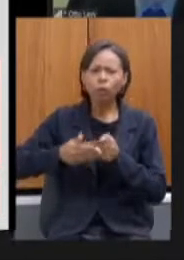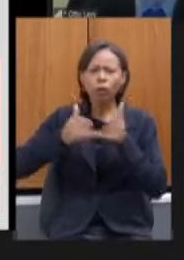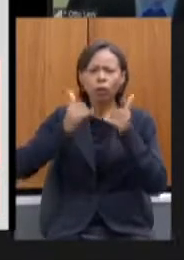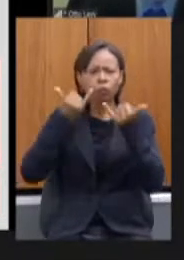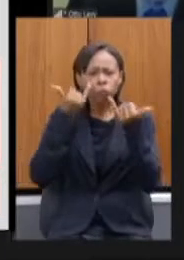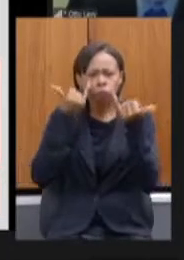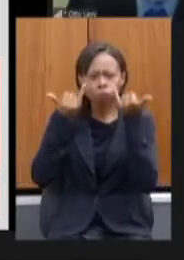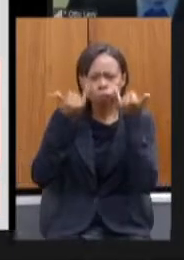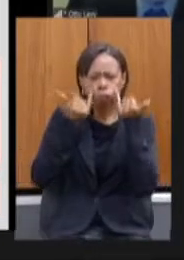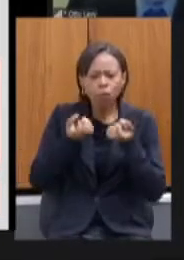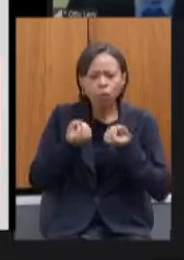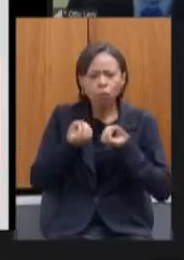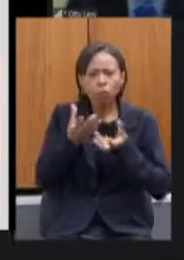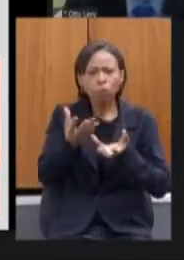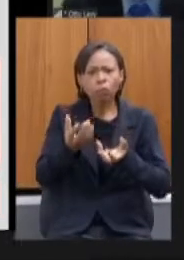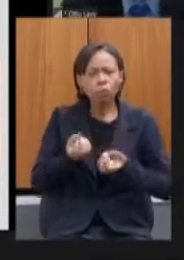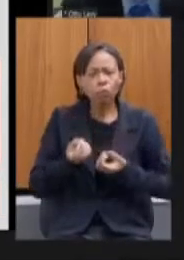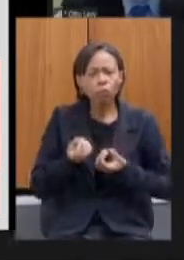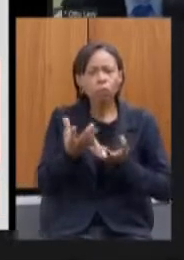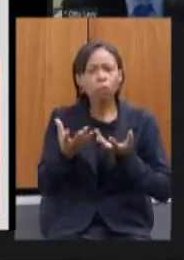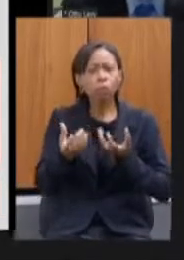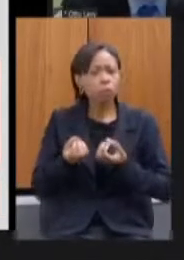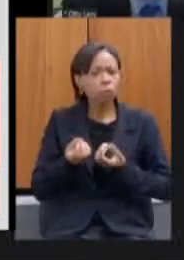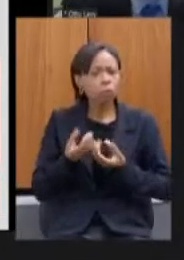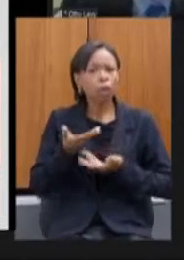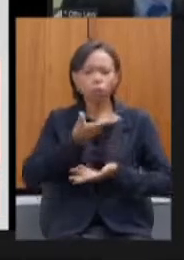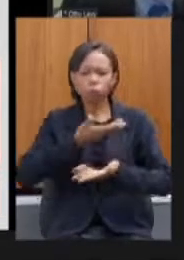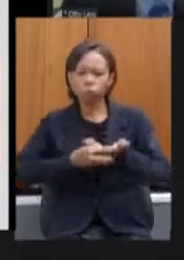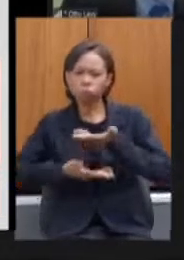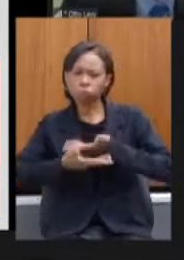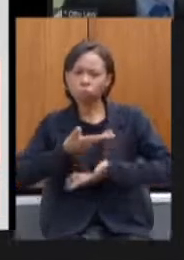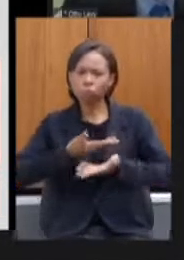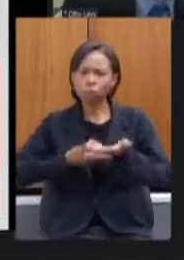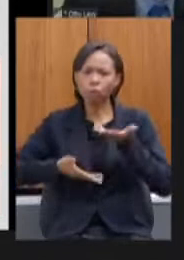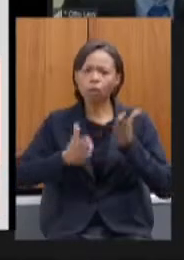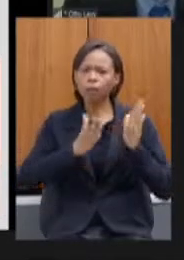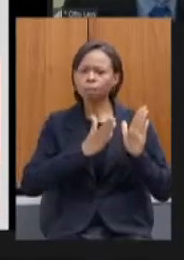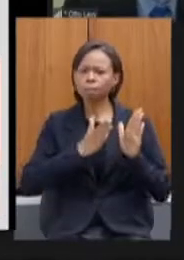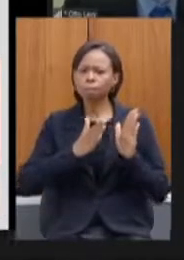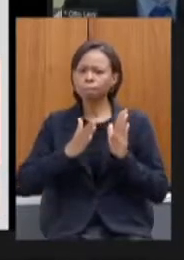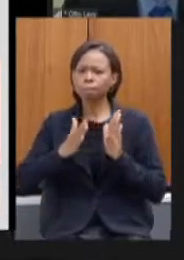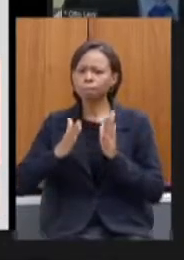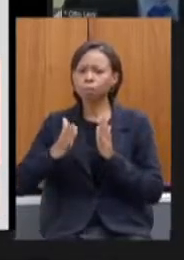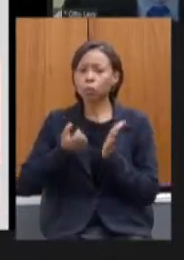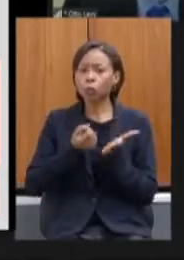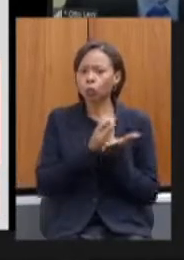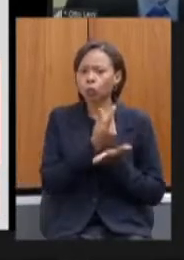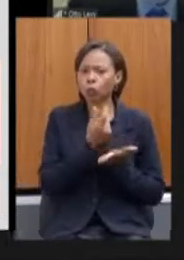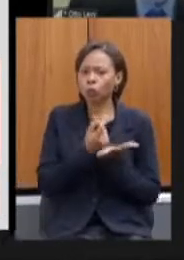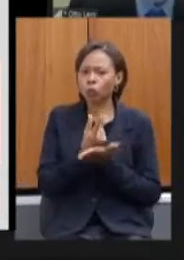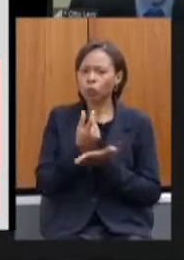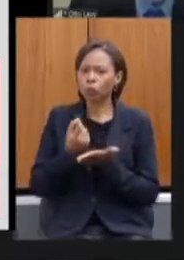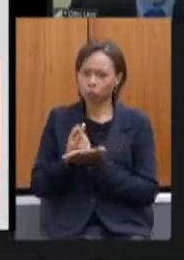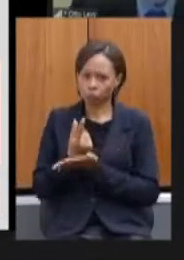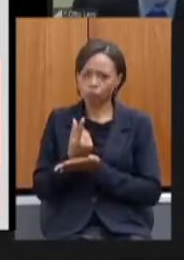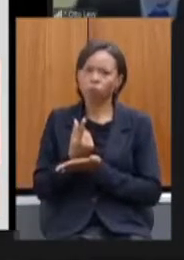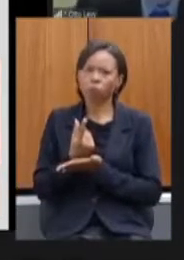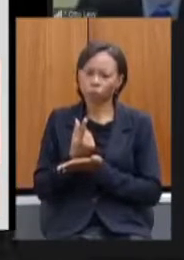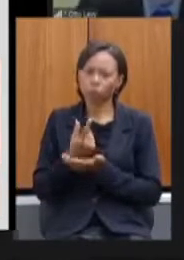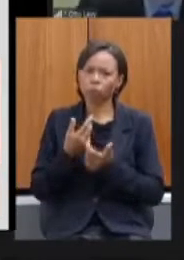os seis trocados durante todos esses processos de aquisição inclusive os seis internos.